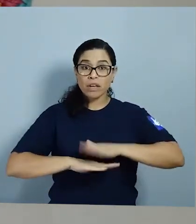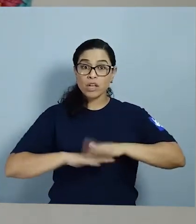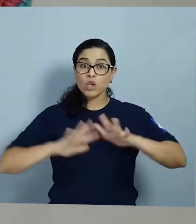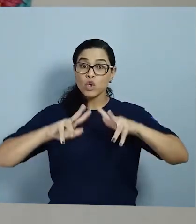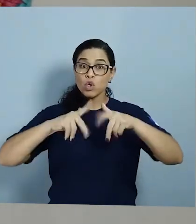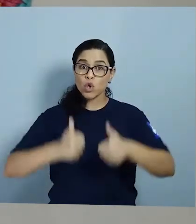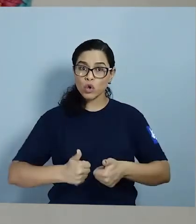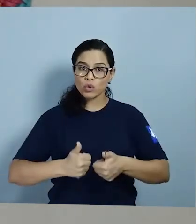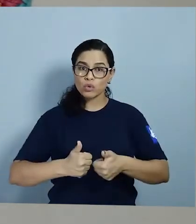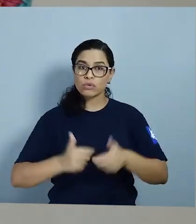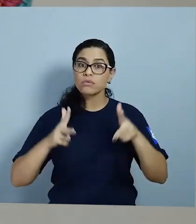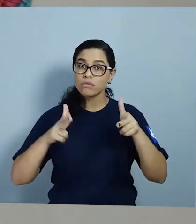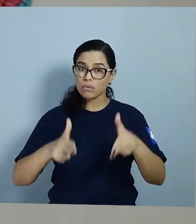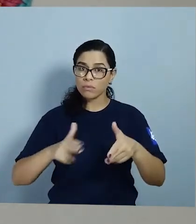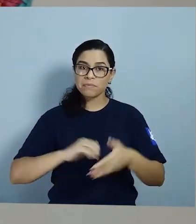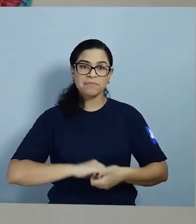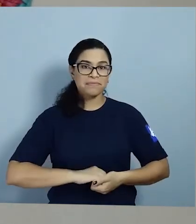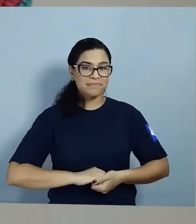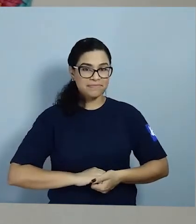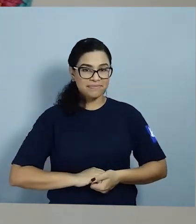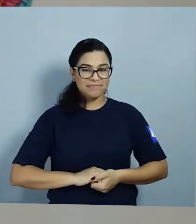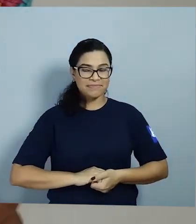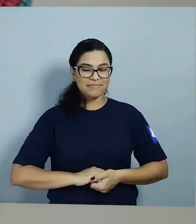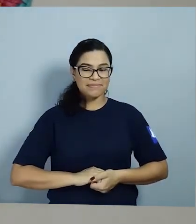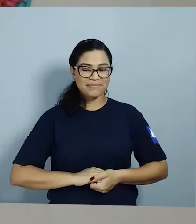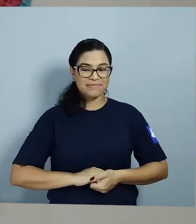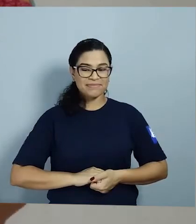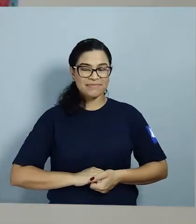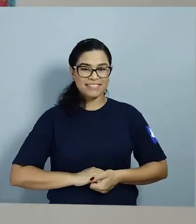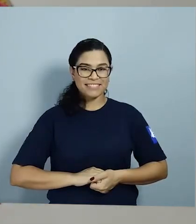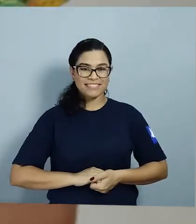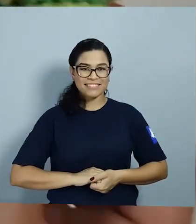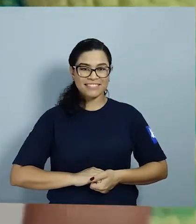Assim Vamos fazer isso com todos os outros?